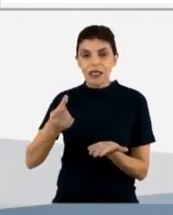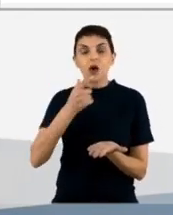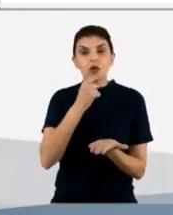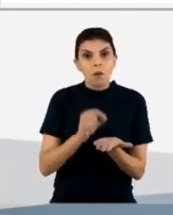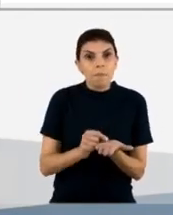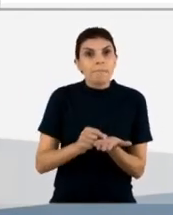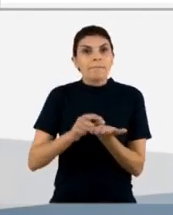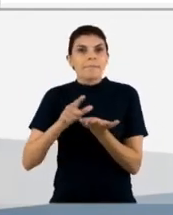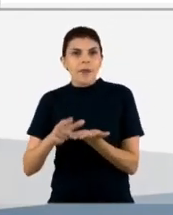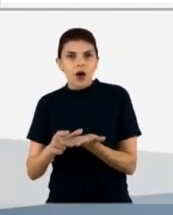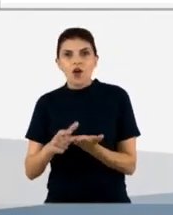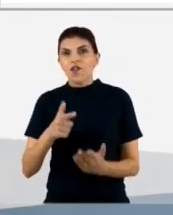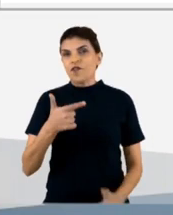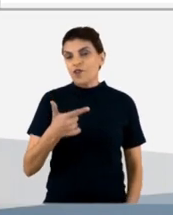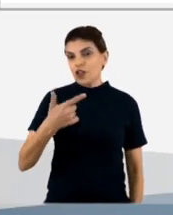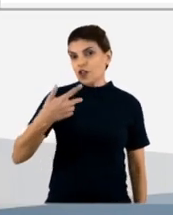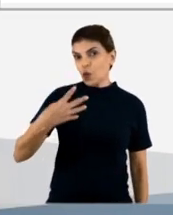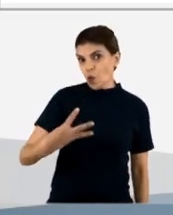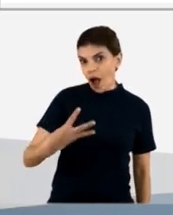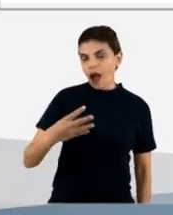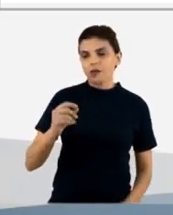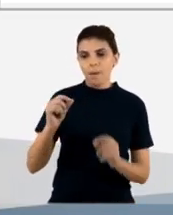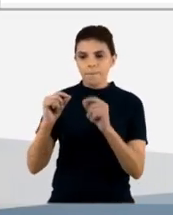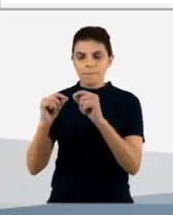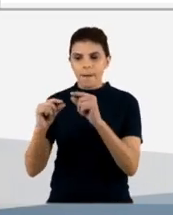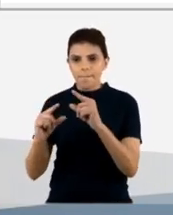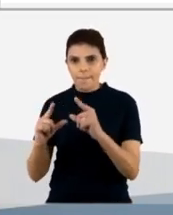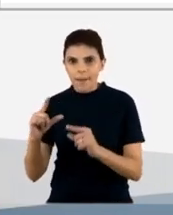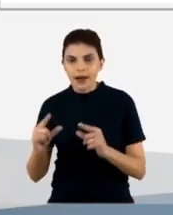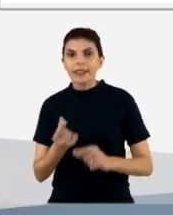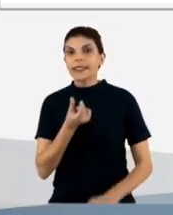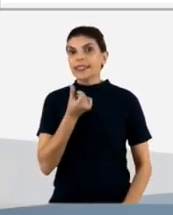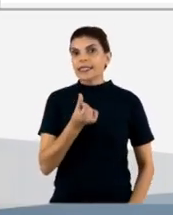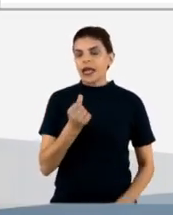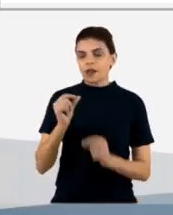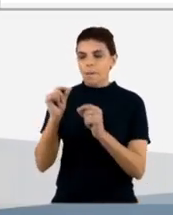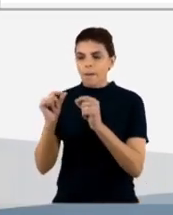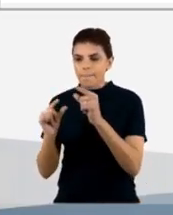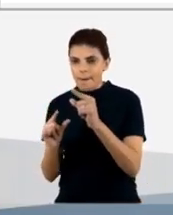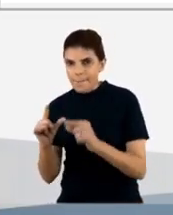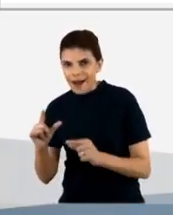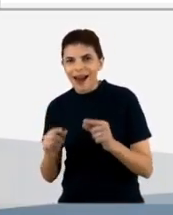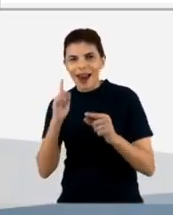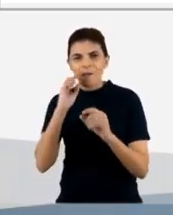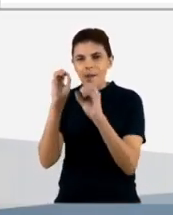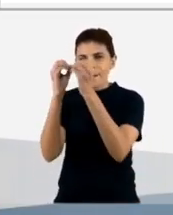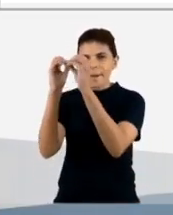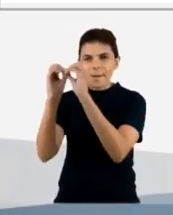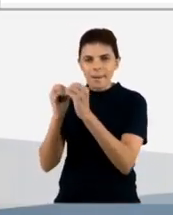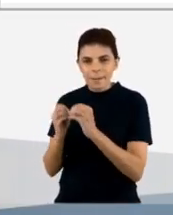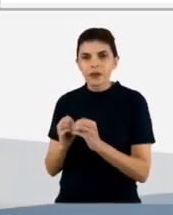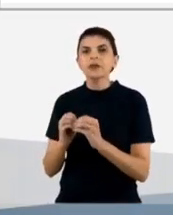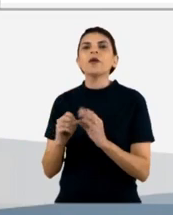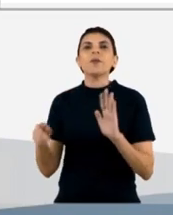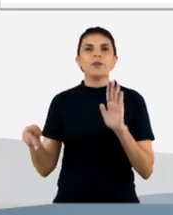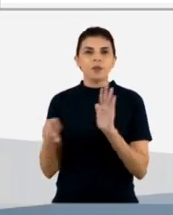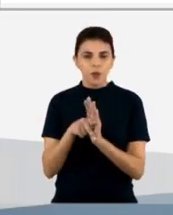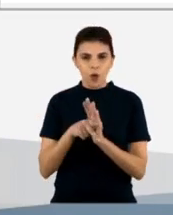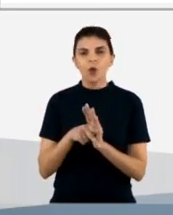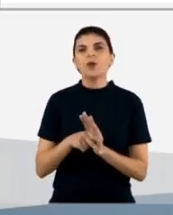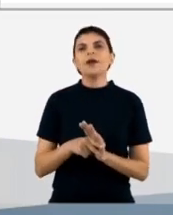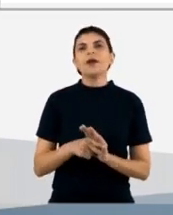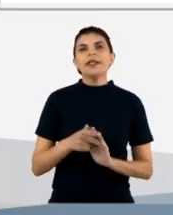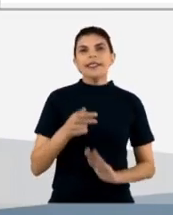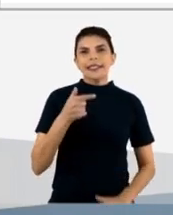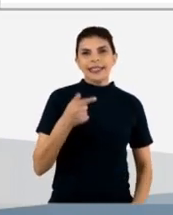para um pocinho de 24 poços, para um pocinho de 6 poços e, posteriormente, para a garrafa de T